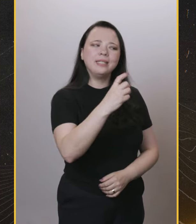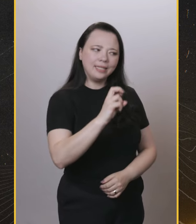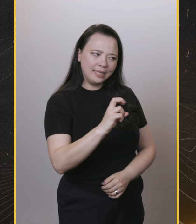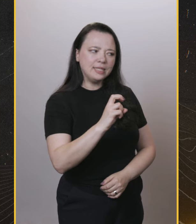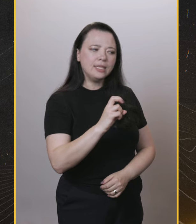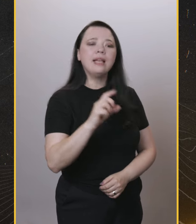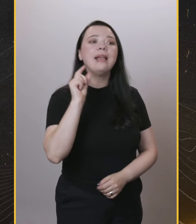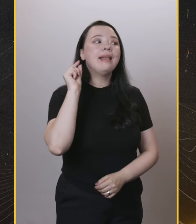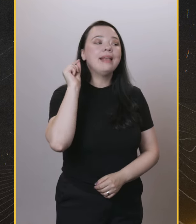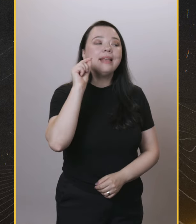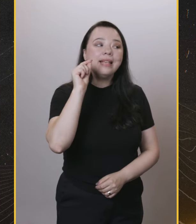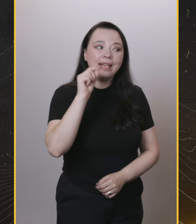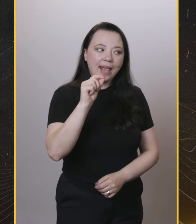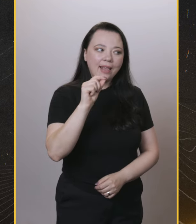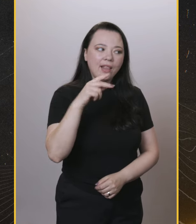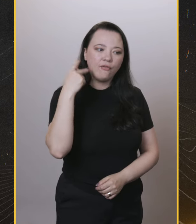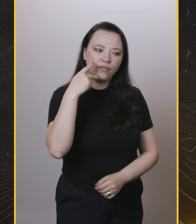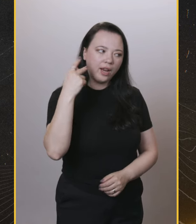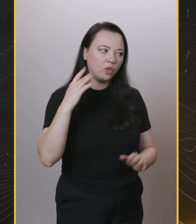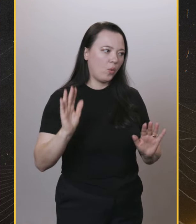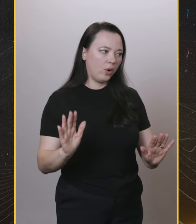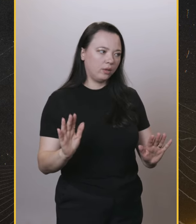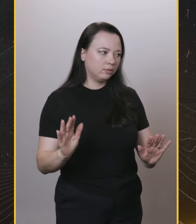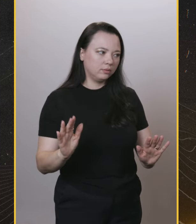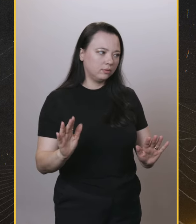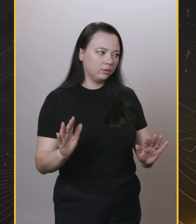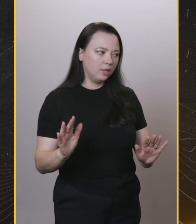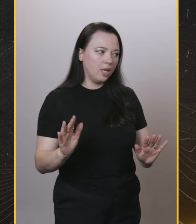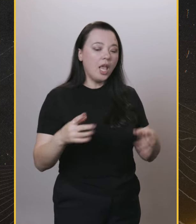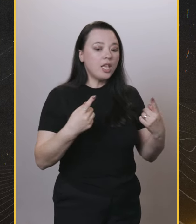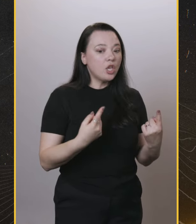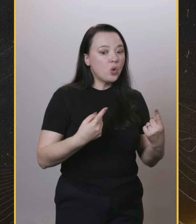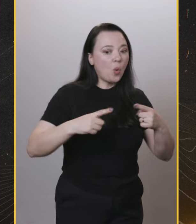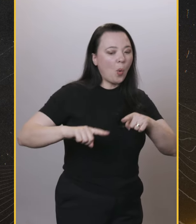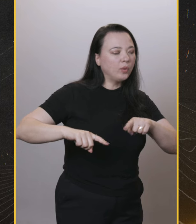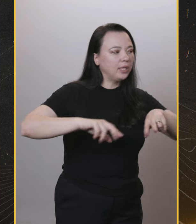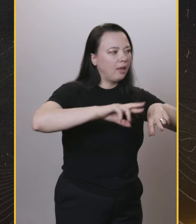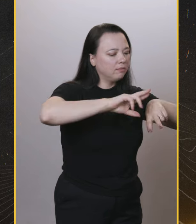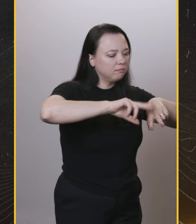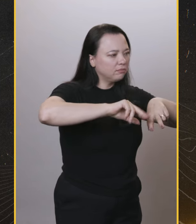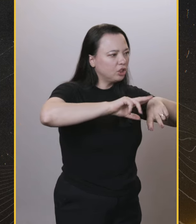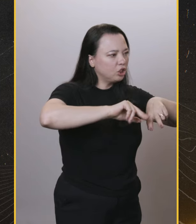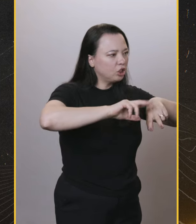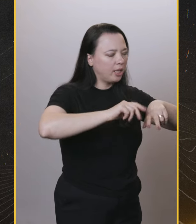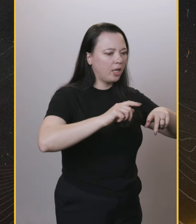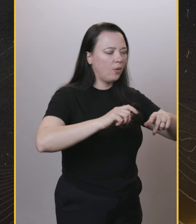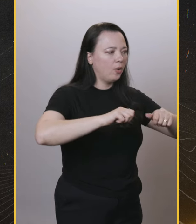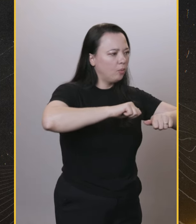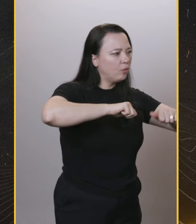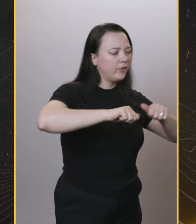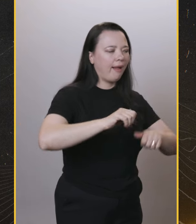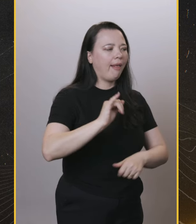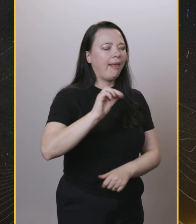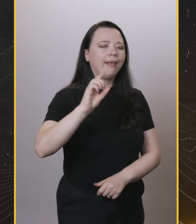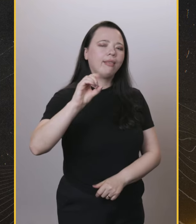Oito anos. Quem foi o vereador que liderou em 2015... 2015? No plano municipal de educação pra